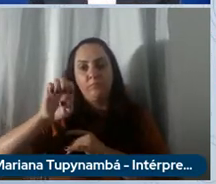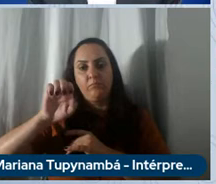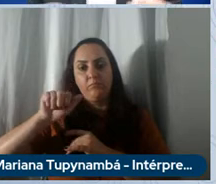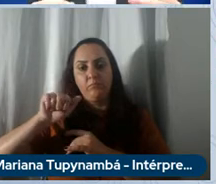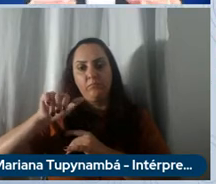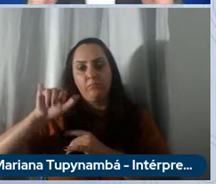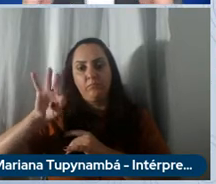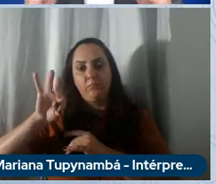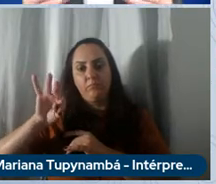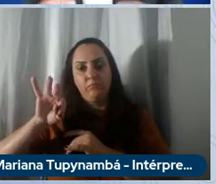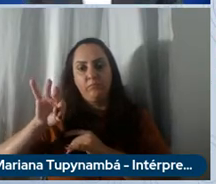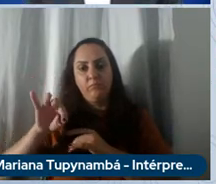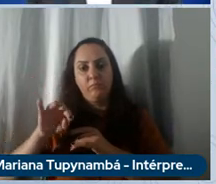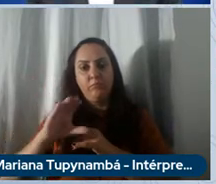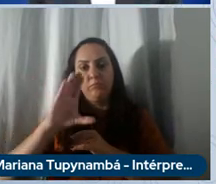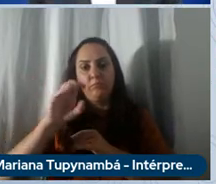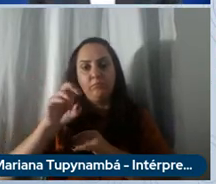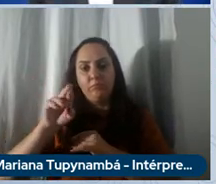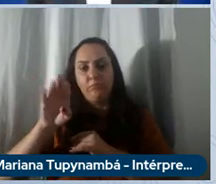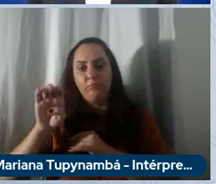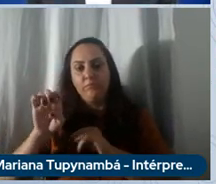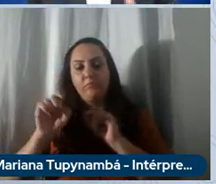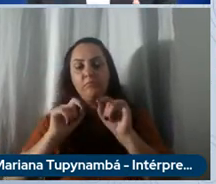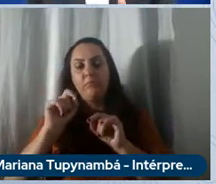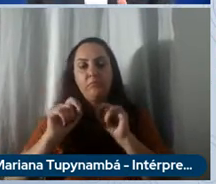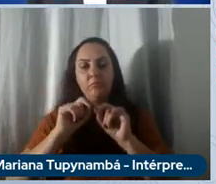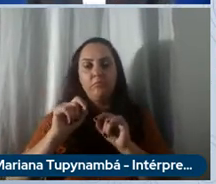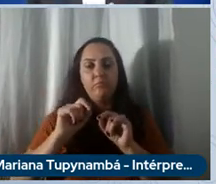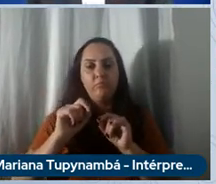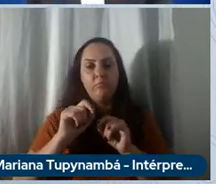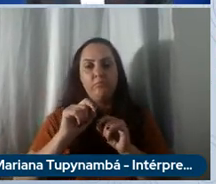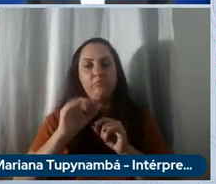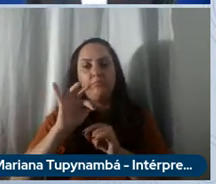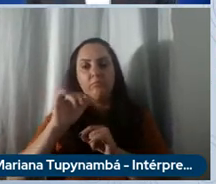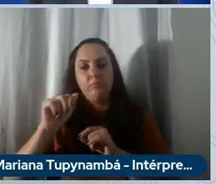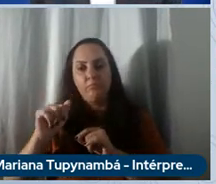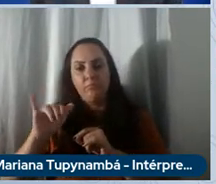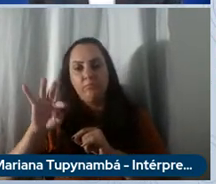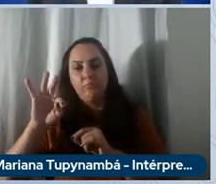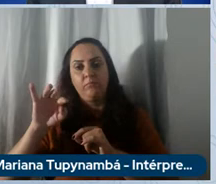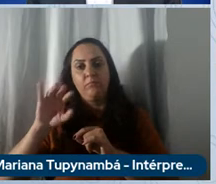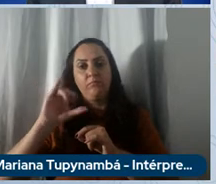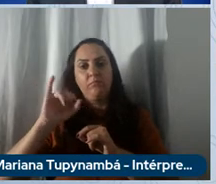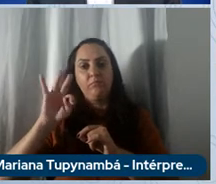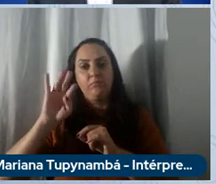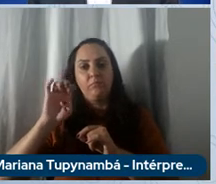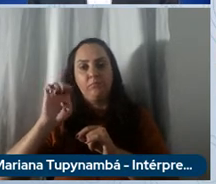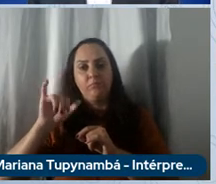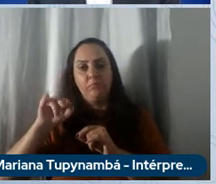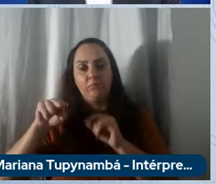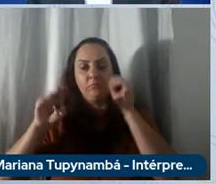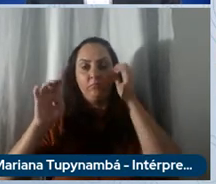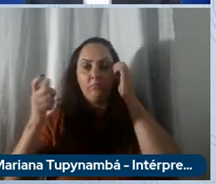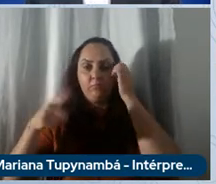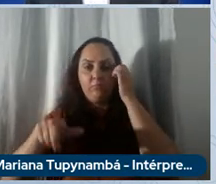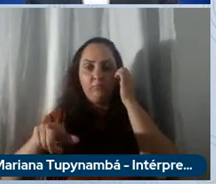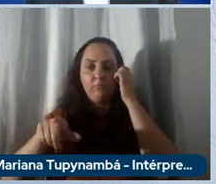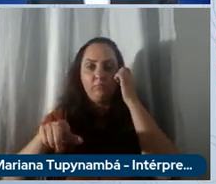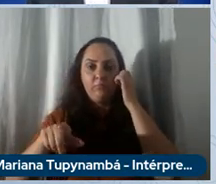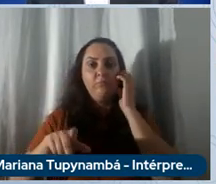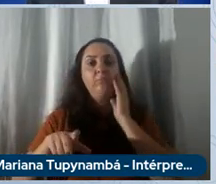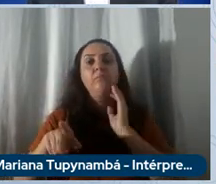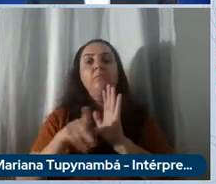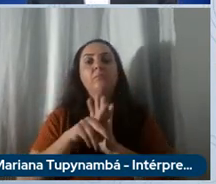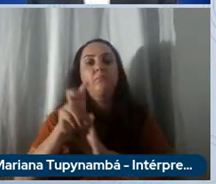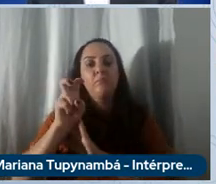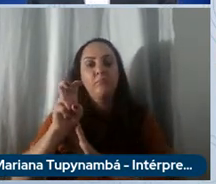marcas que se chamam de Core, o nosso Core Business, que são Fiat, Citroën e Abarth, temos marcas premium, como a DS,